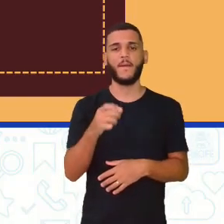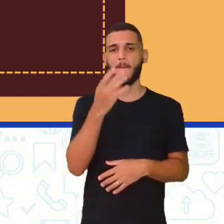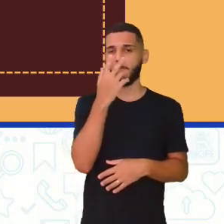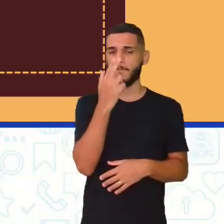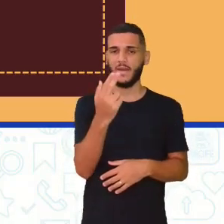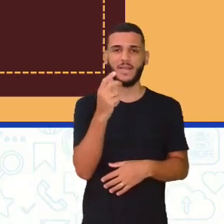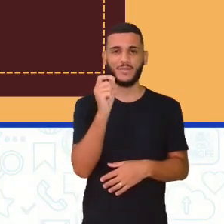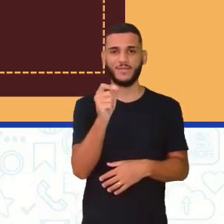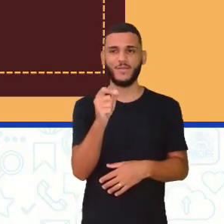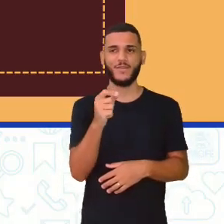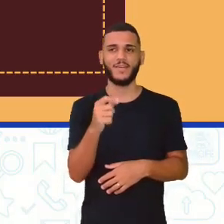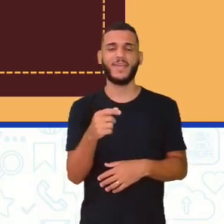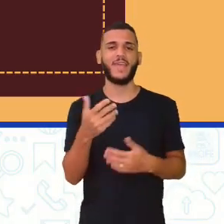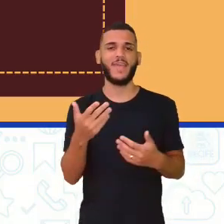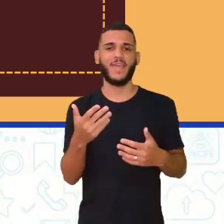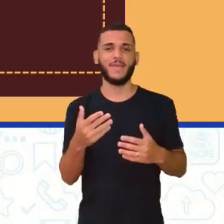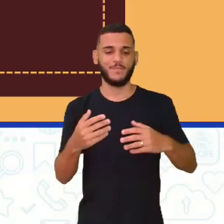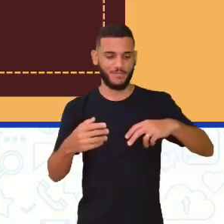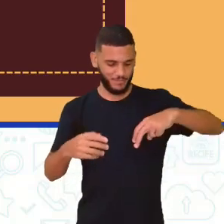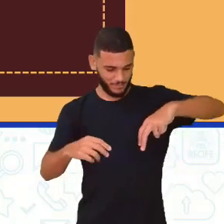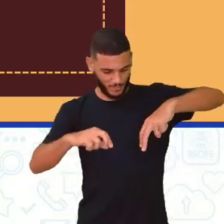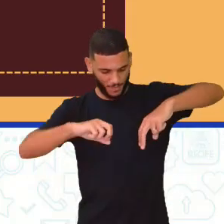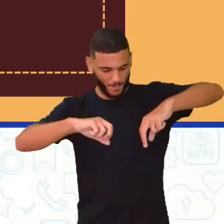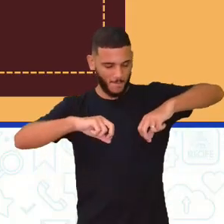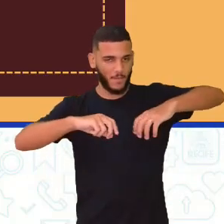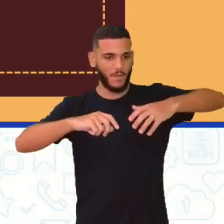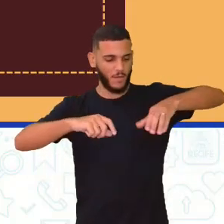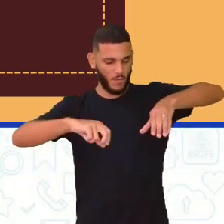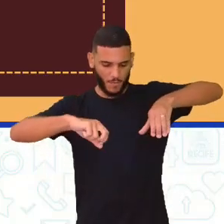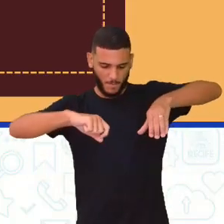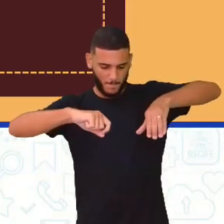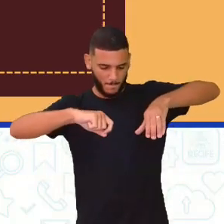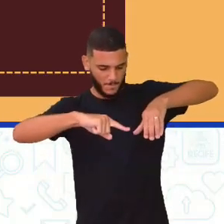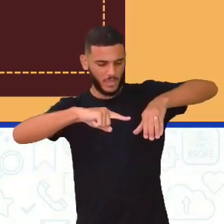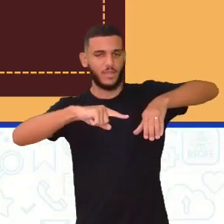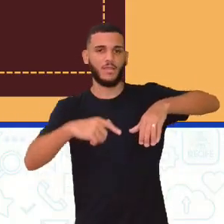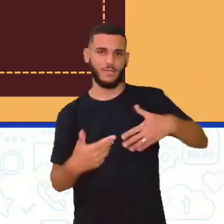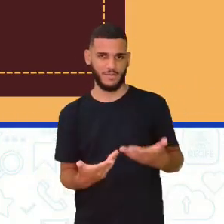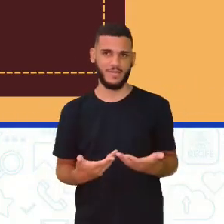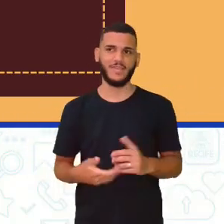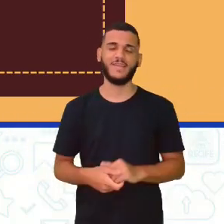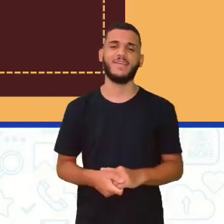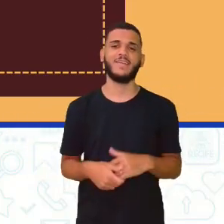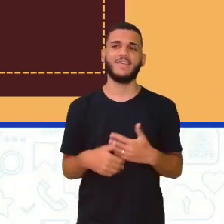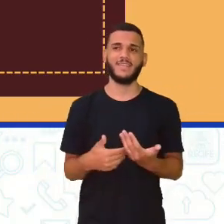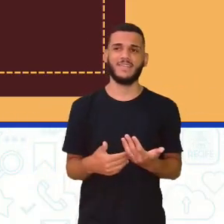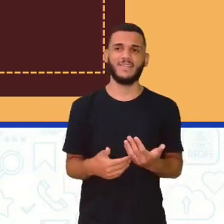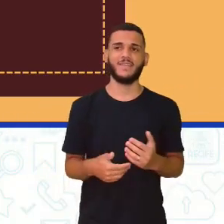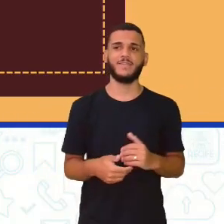Eles agora vão defender a garrafa ali como se fosse cobrar um pênalti. Então, ó.